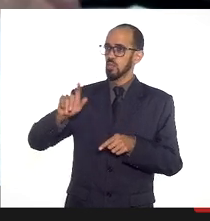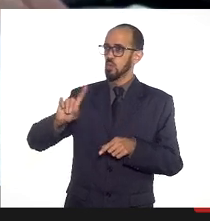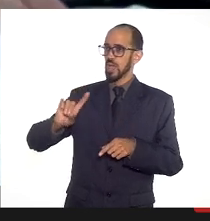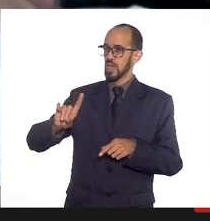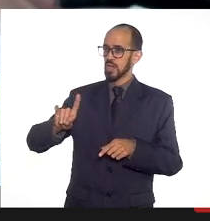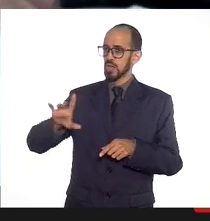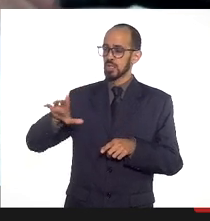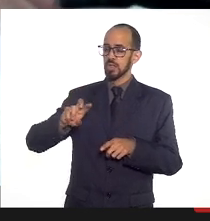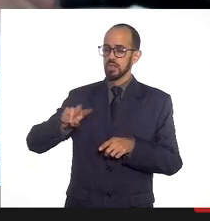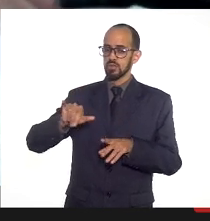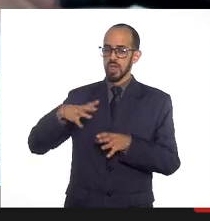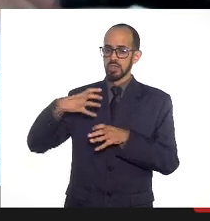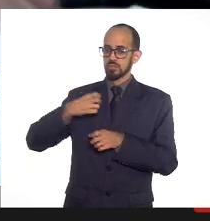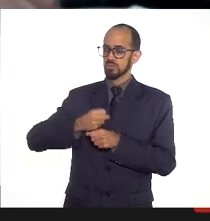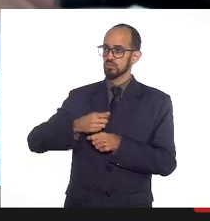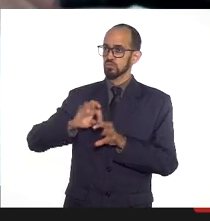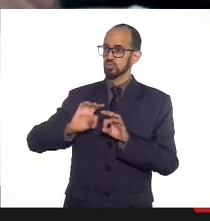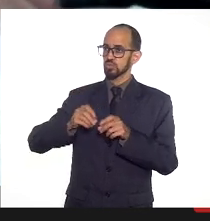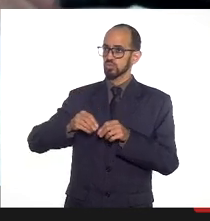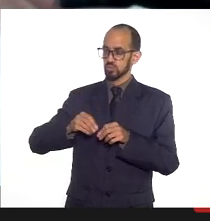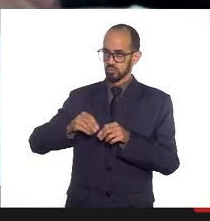levantando os valores...